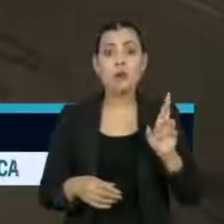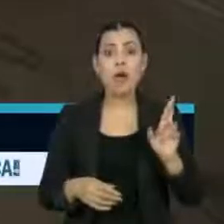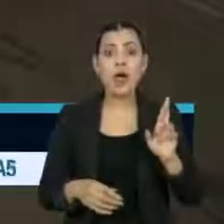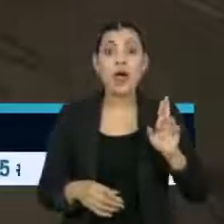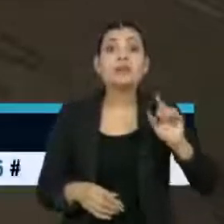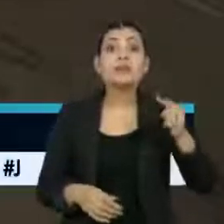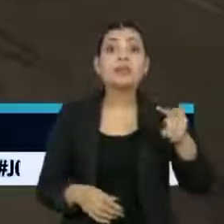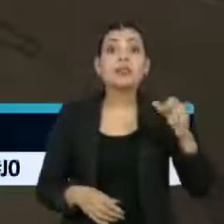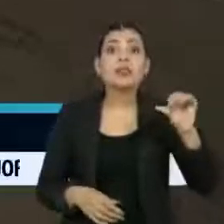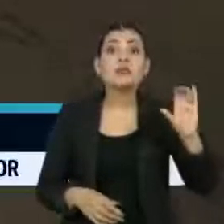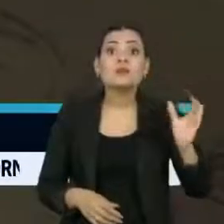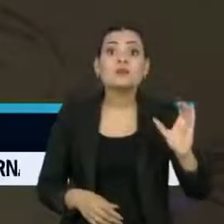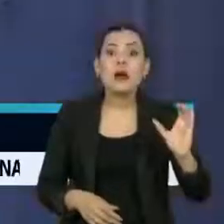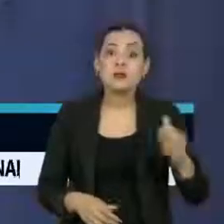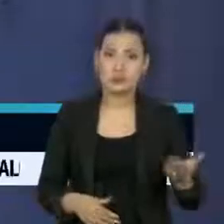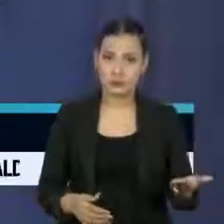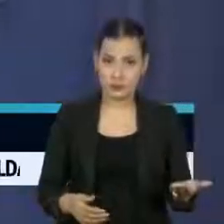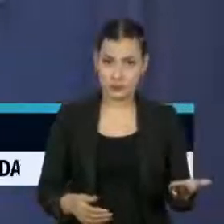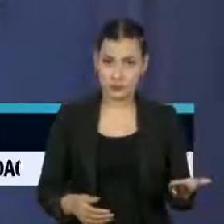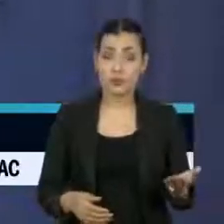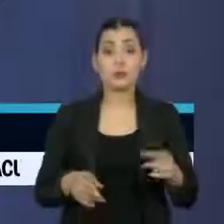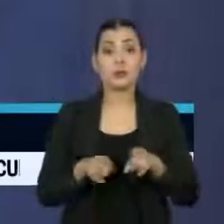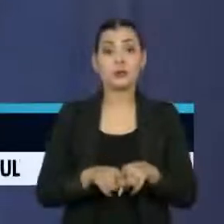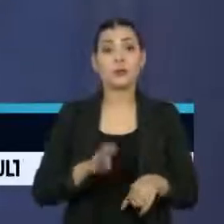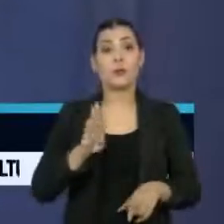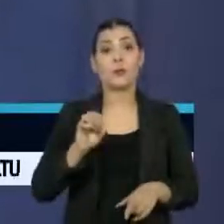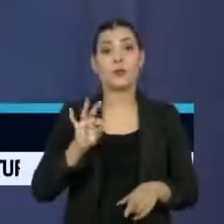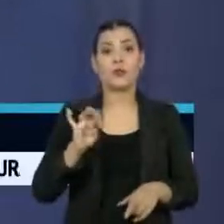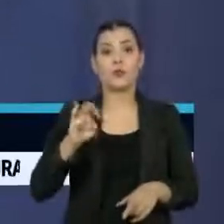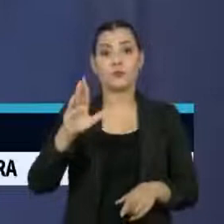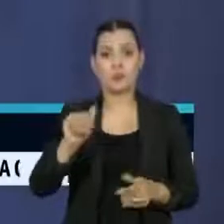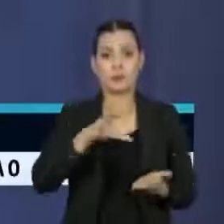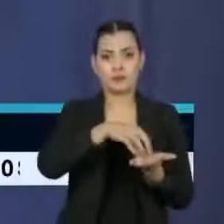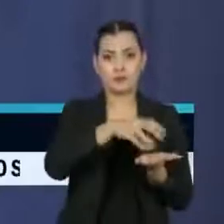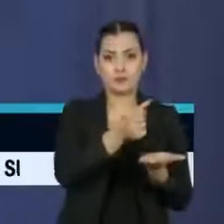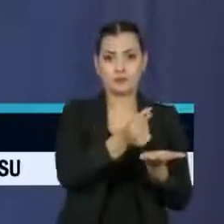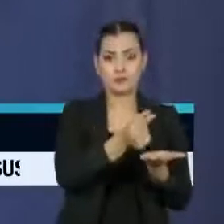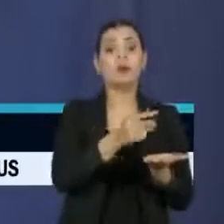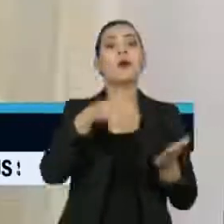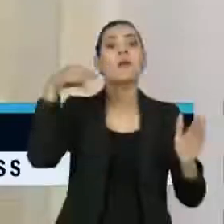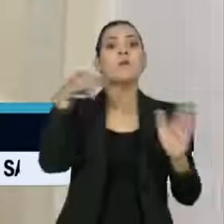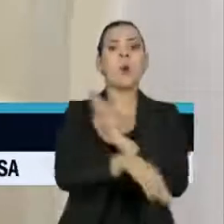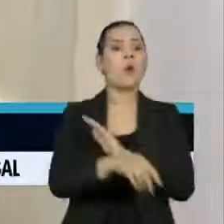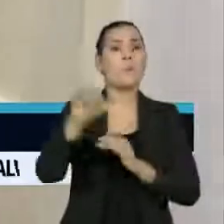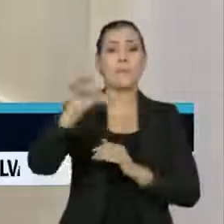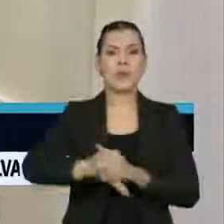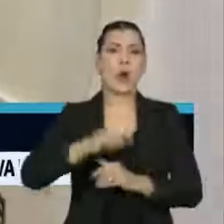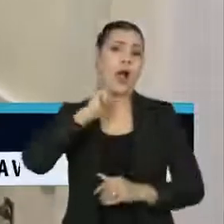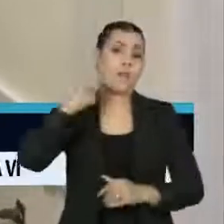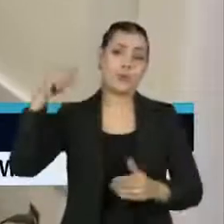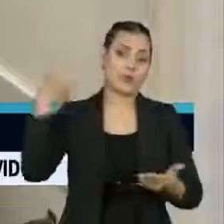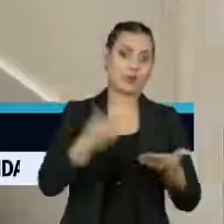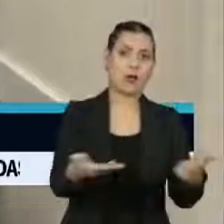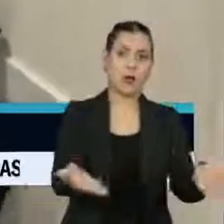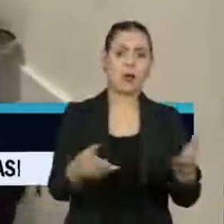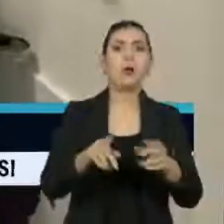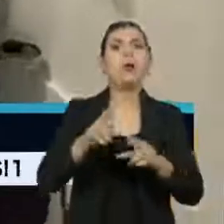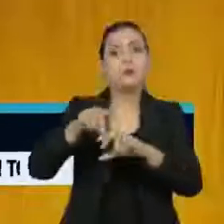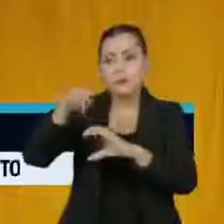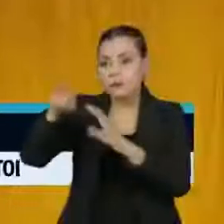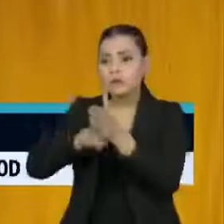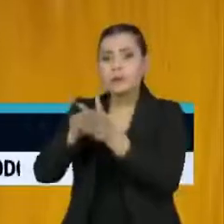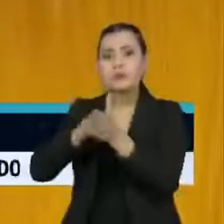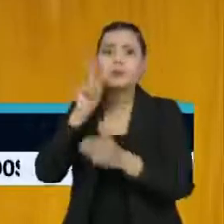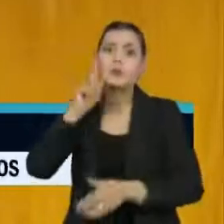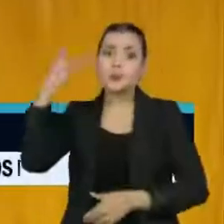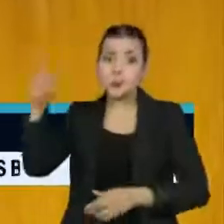,79 e a Bovespa registrou a pior queda desde abril. Cientistas americanos e do Reino